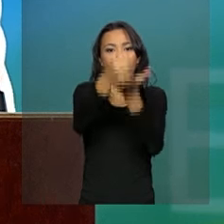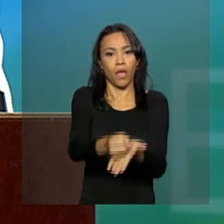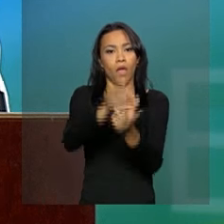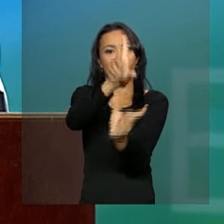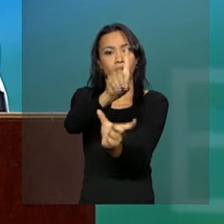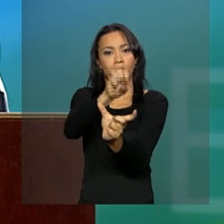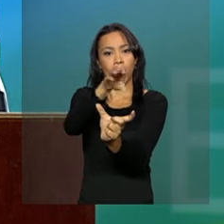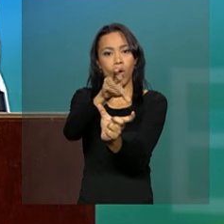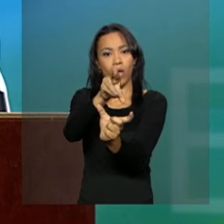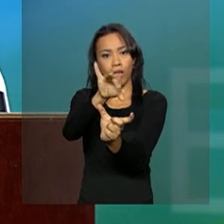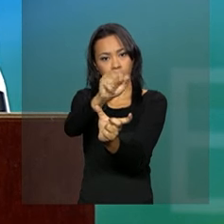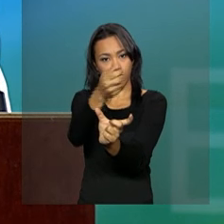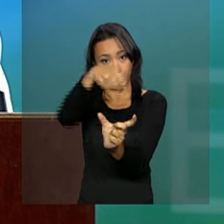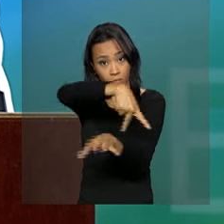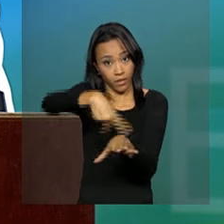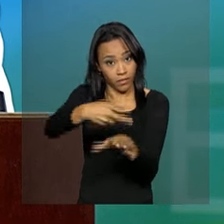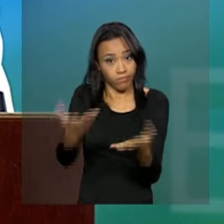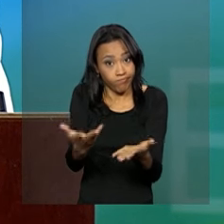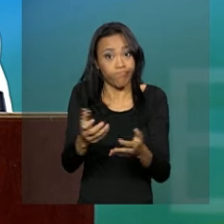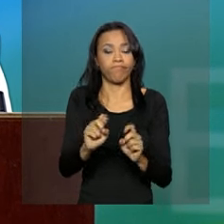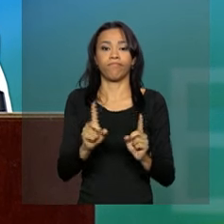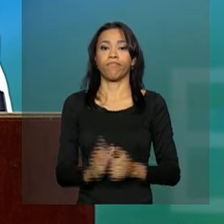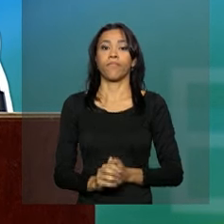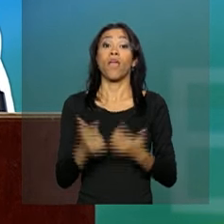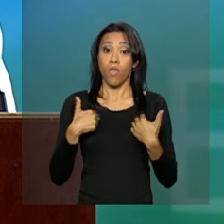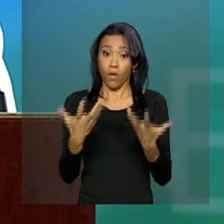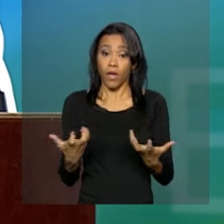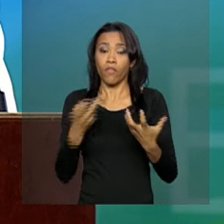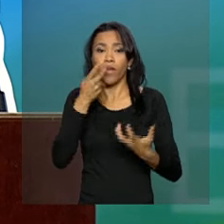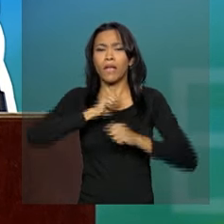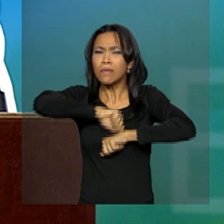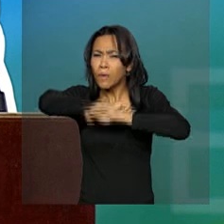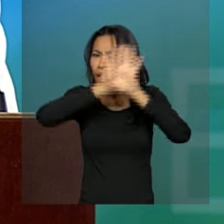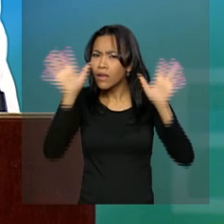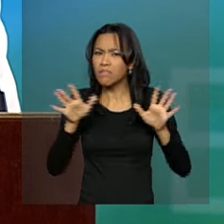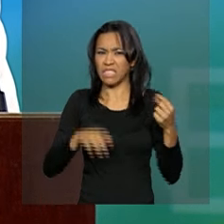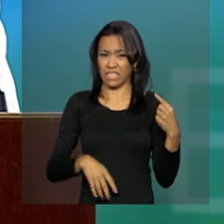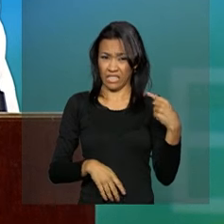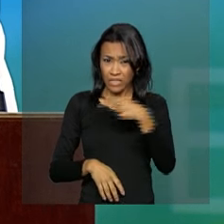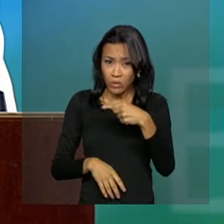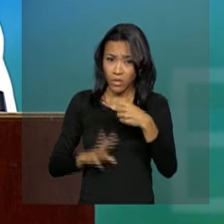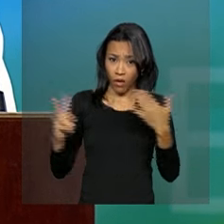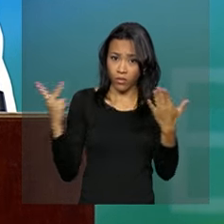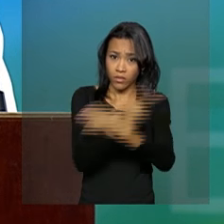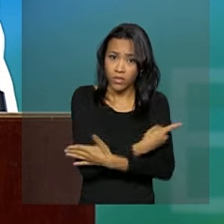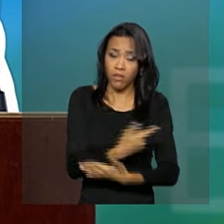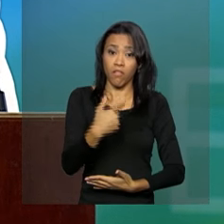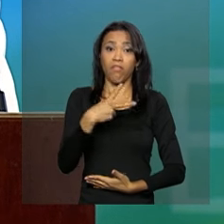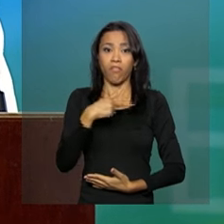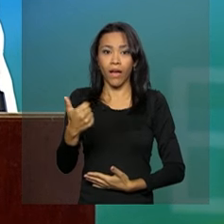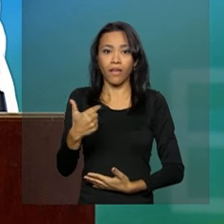Eu quero deixar claro que isso não me fará recuar diante